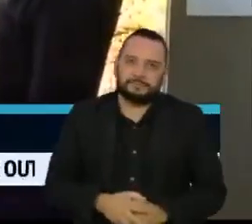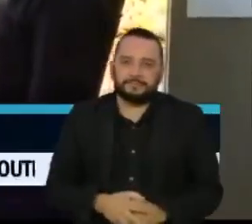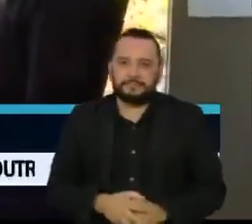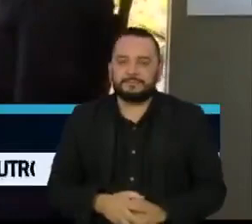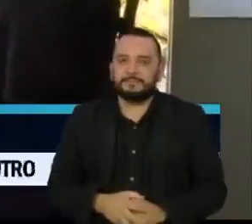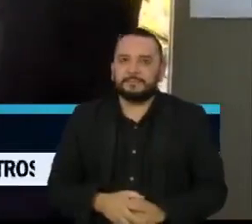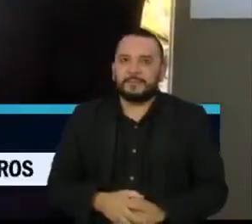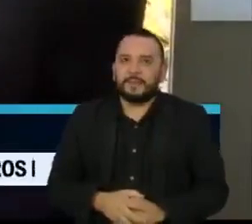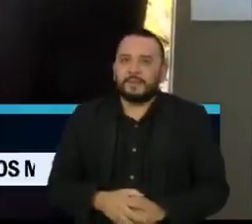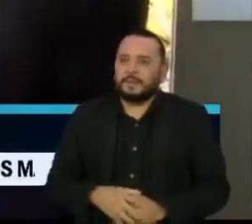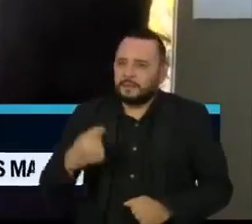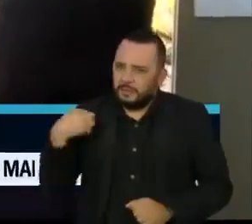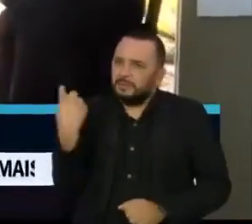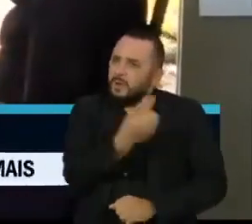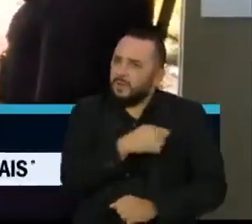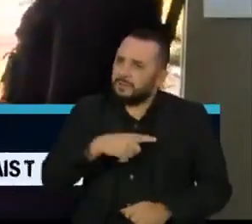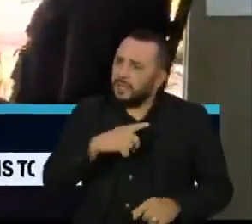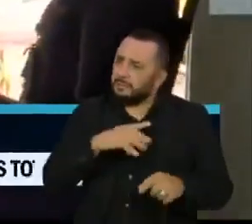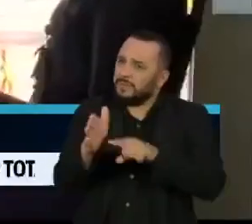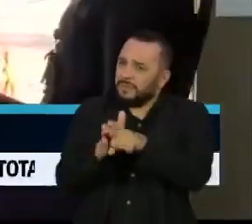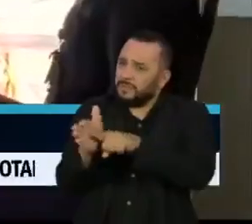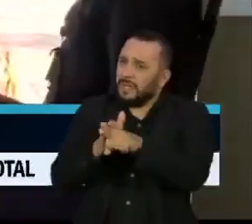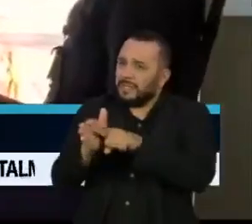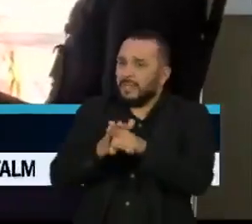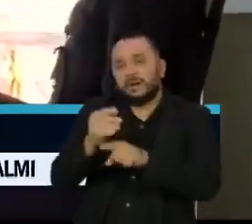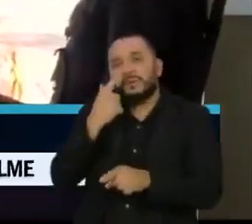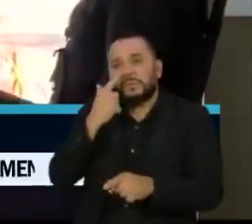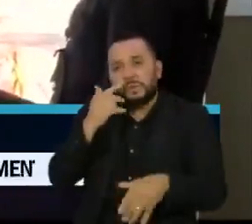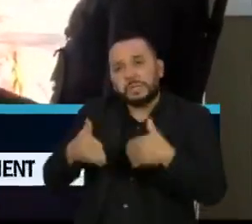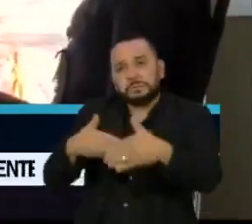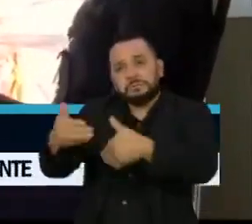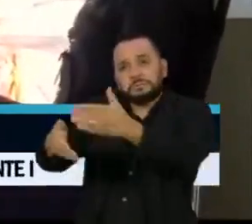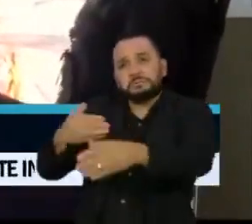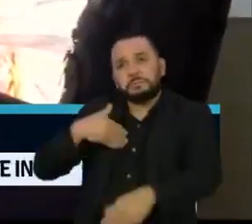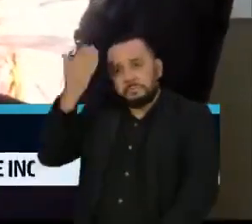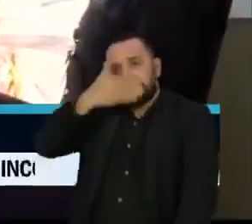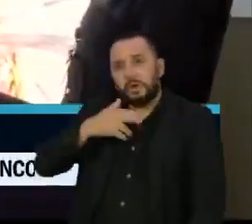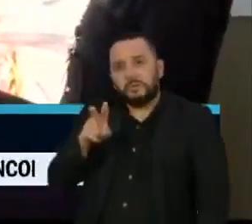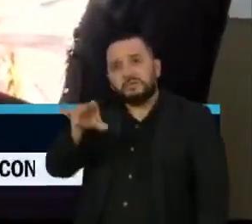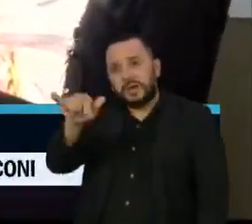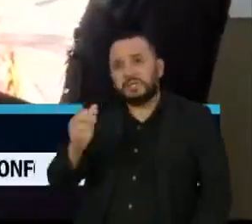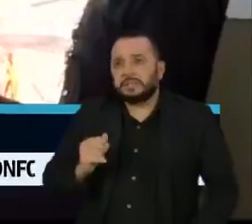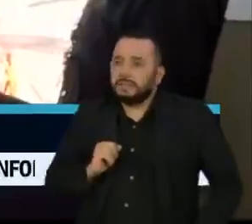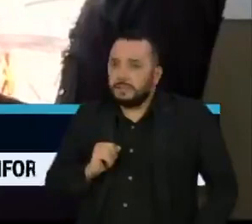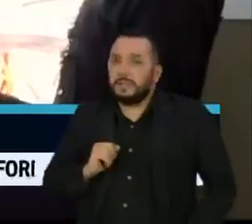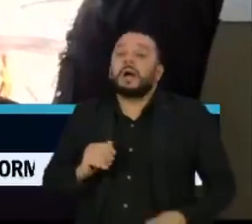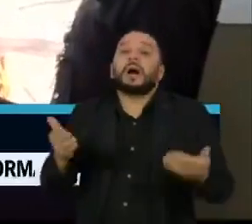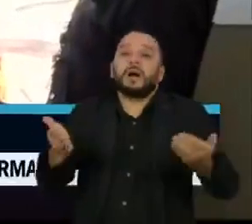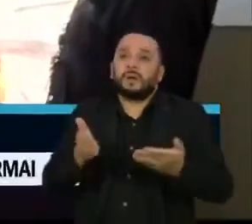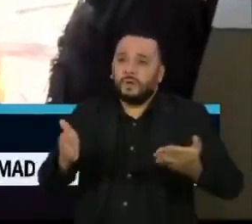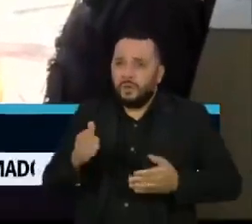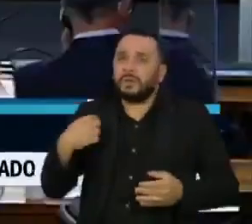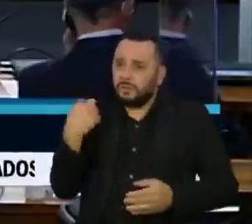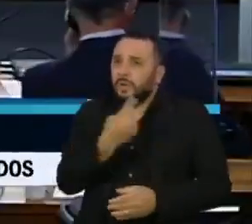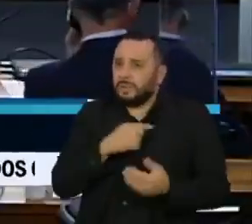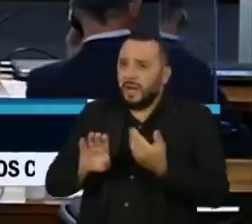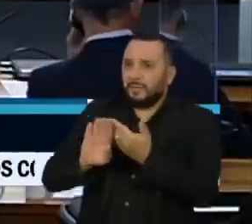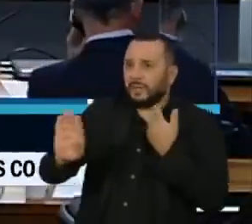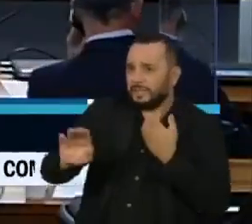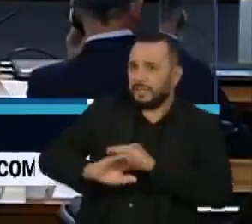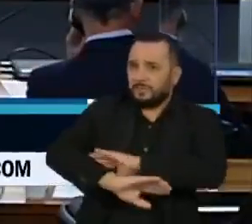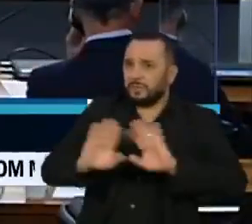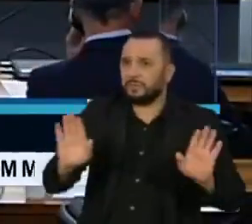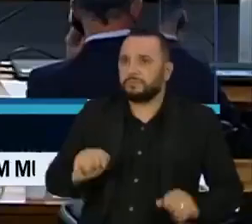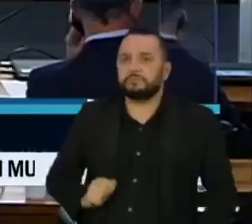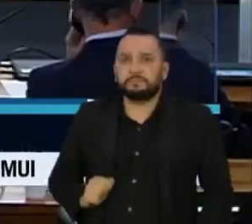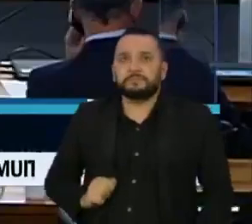uma sindicância e essa sindicância vai trazer conclusões, mas enquanto isso, de maneira cautelar, nós afastamos. Numa